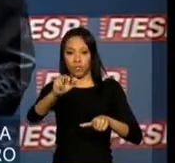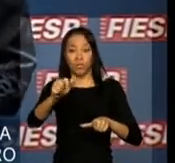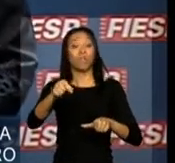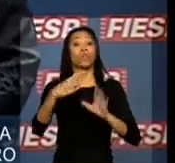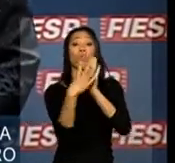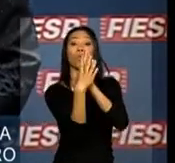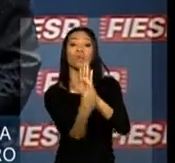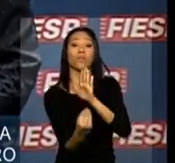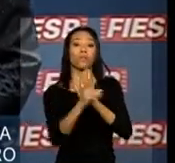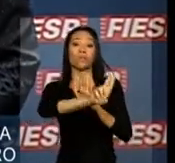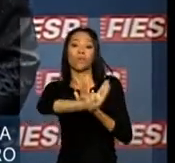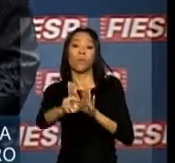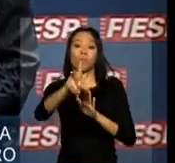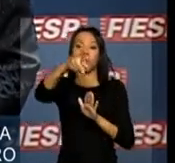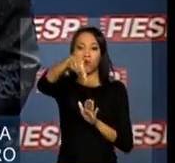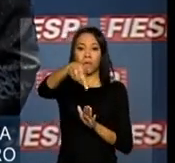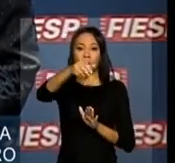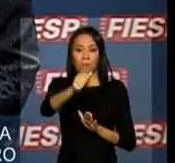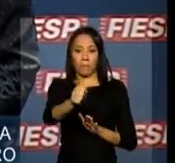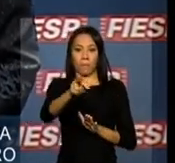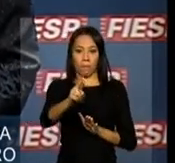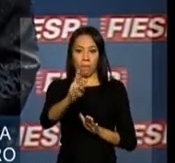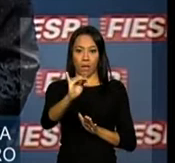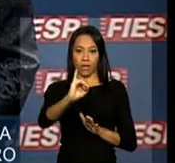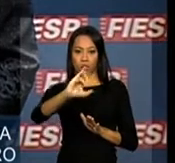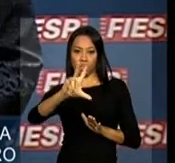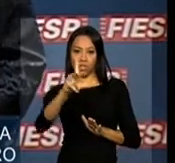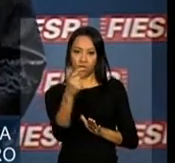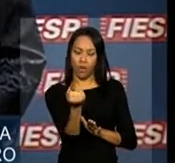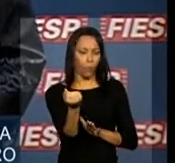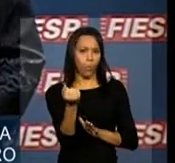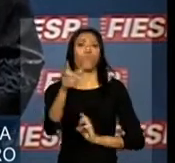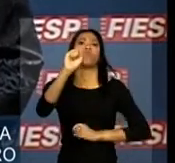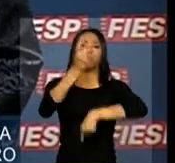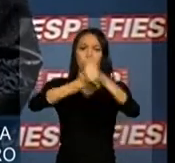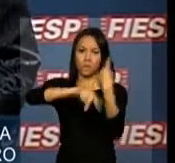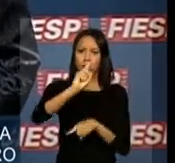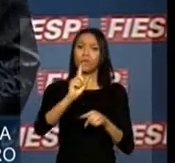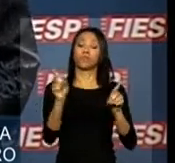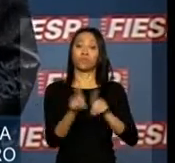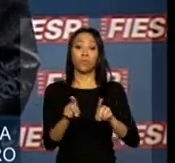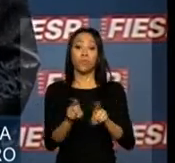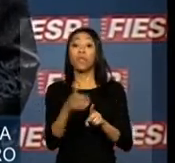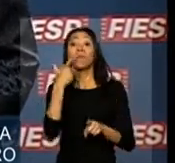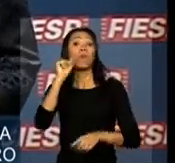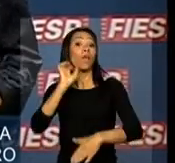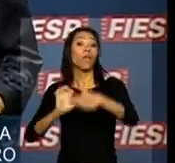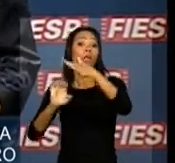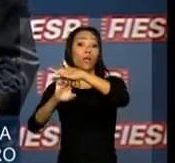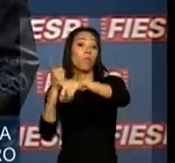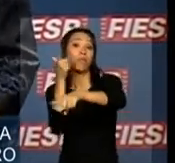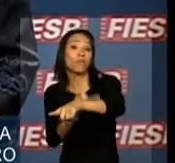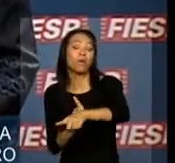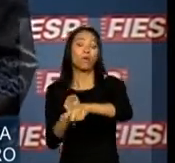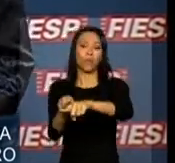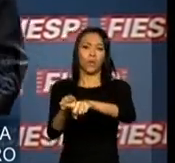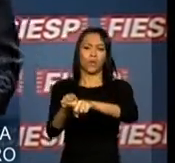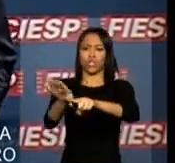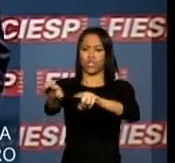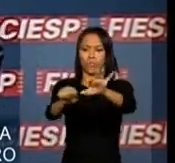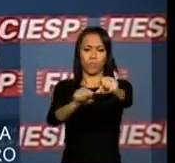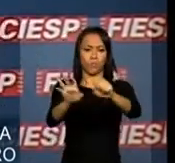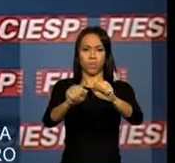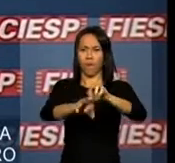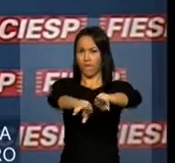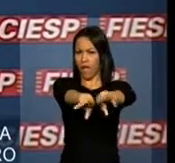todos os aspectos, um grande sucesso. O consórcio privado ganhador reúne grandes